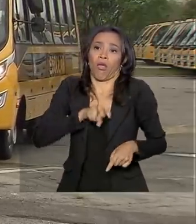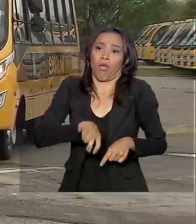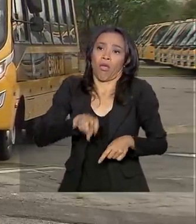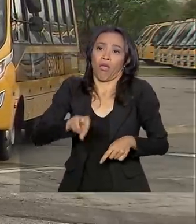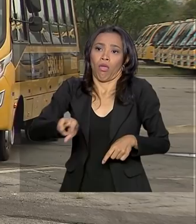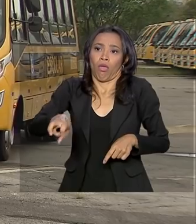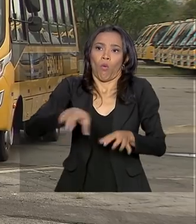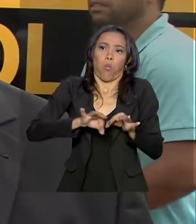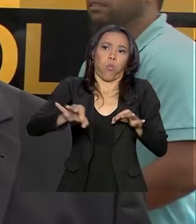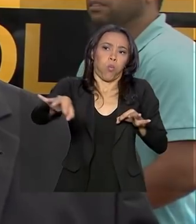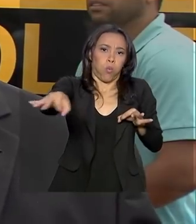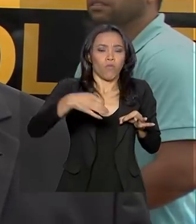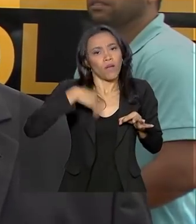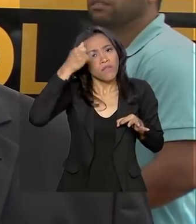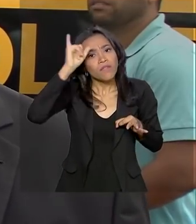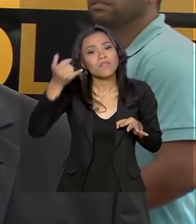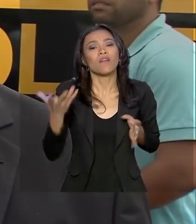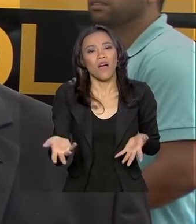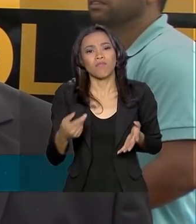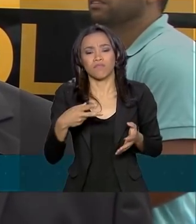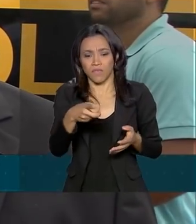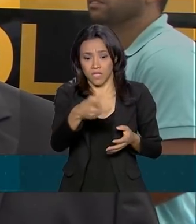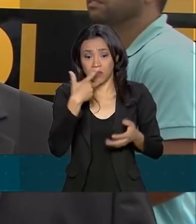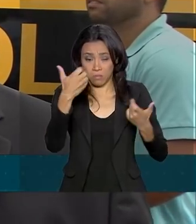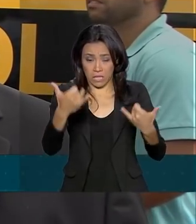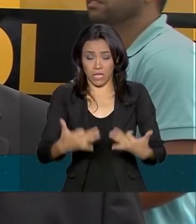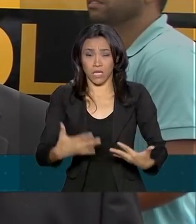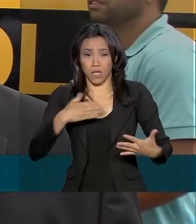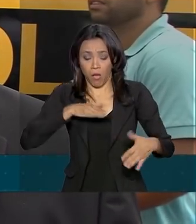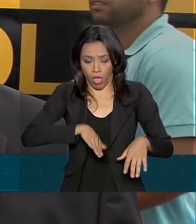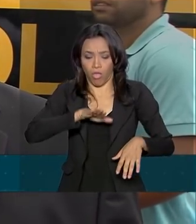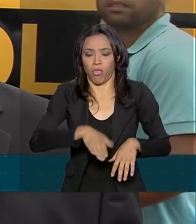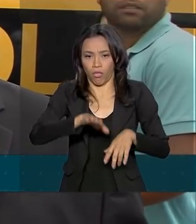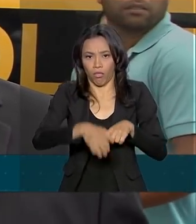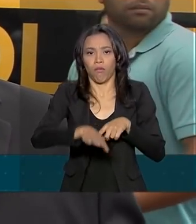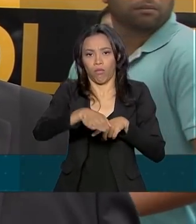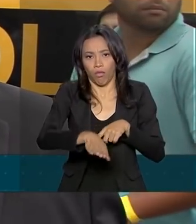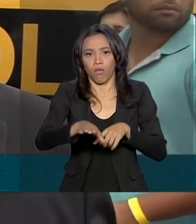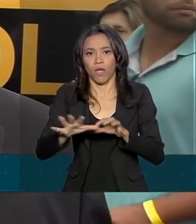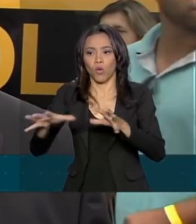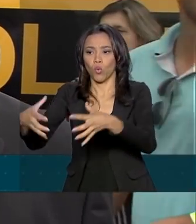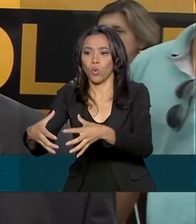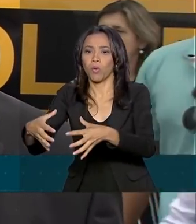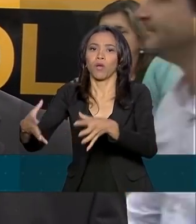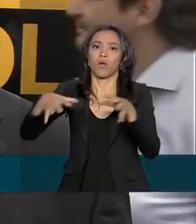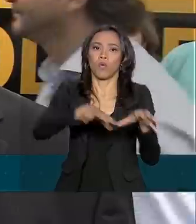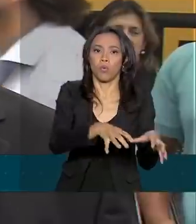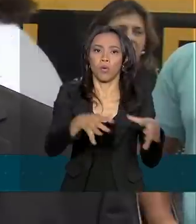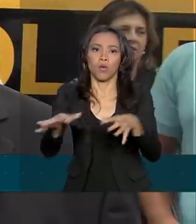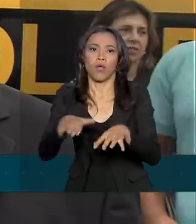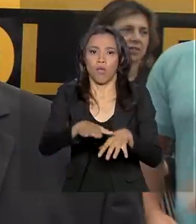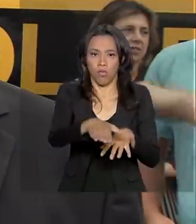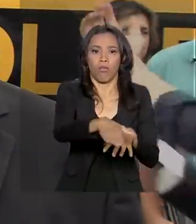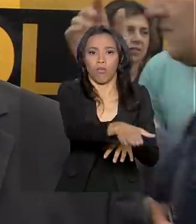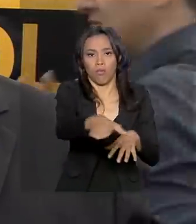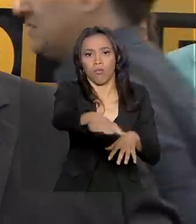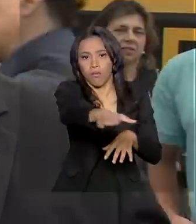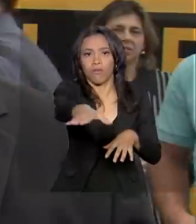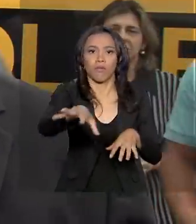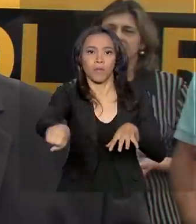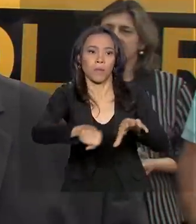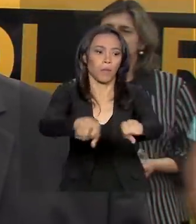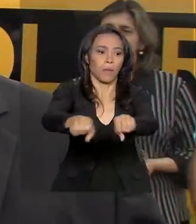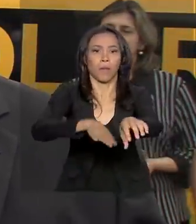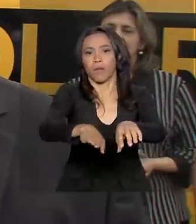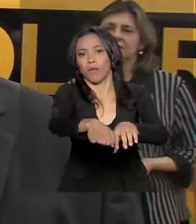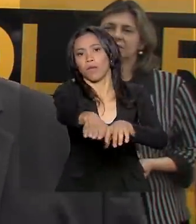para estudar. Tem muita estrada de chão, tem assentamento e nós temos muita dificuldade no transporte. E hoje